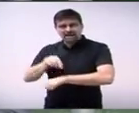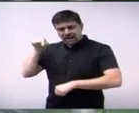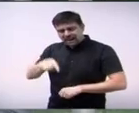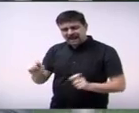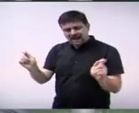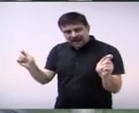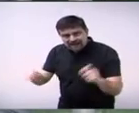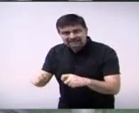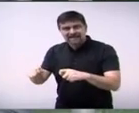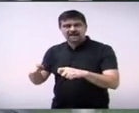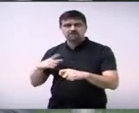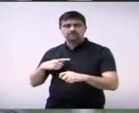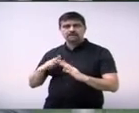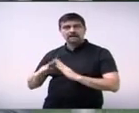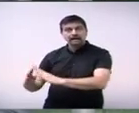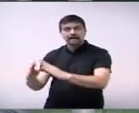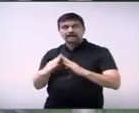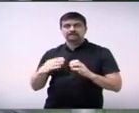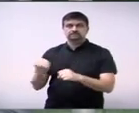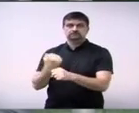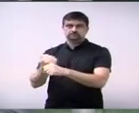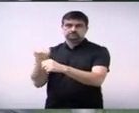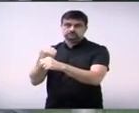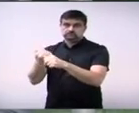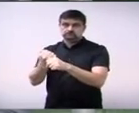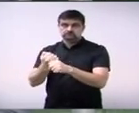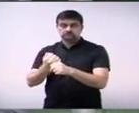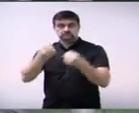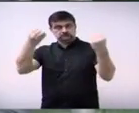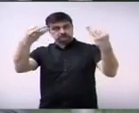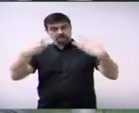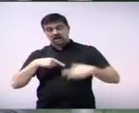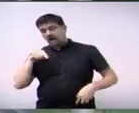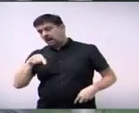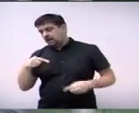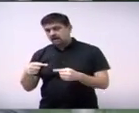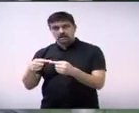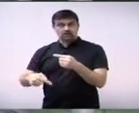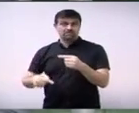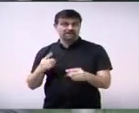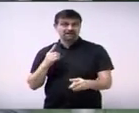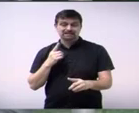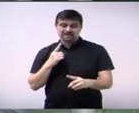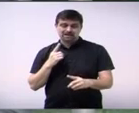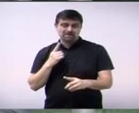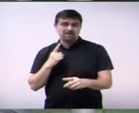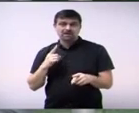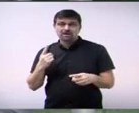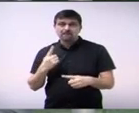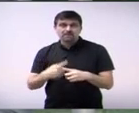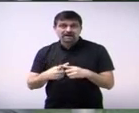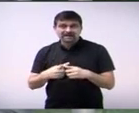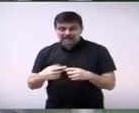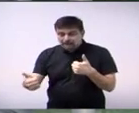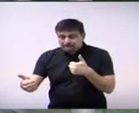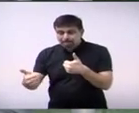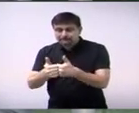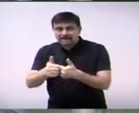me dito que ali não era próprio por conta do aterro, não era próprio para a moradia